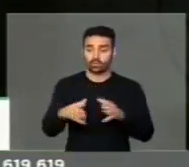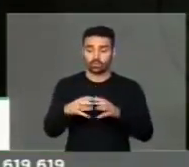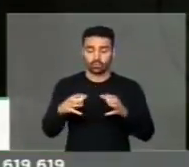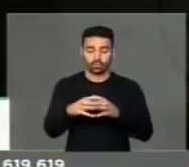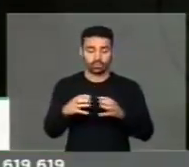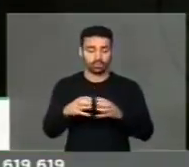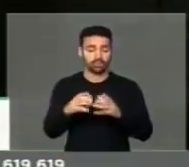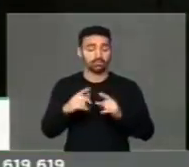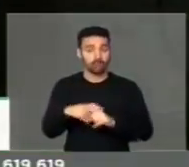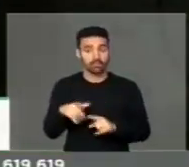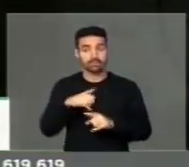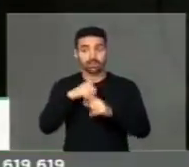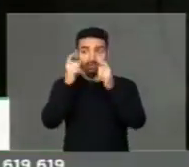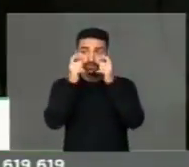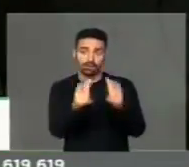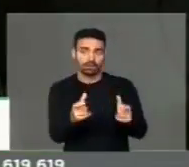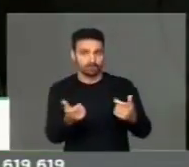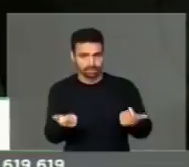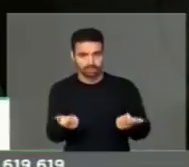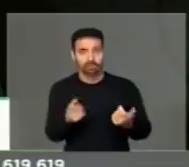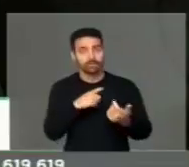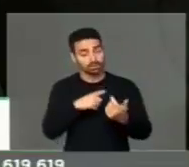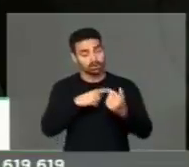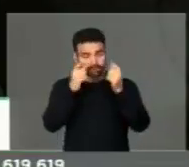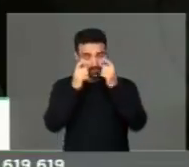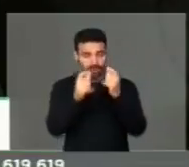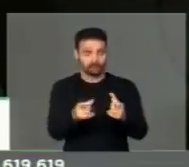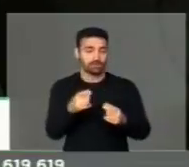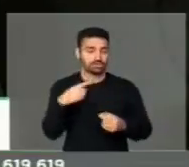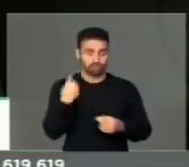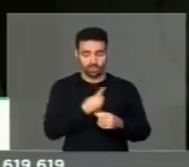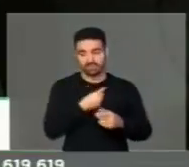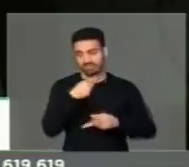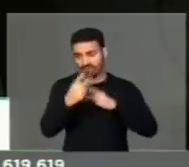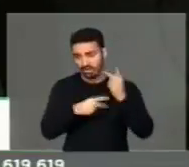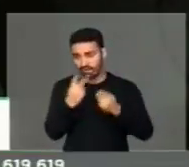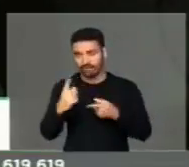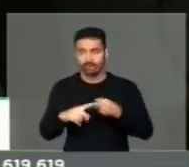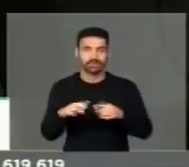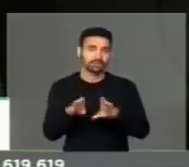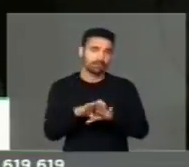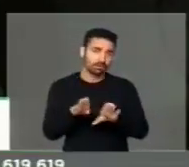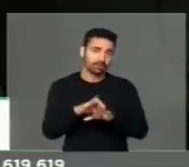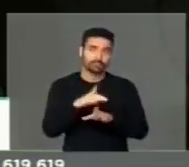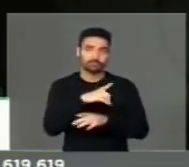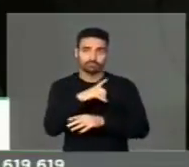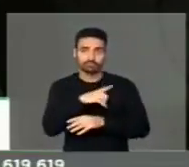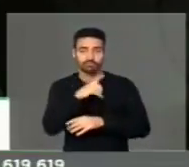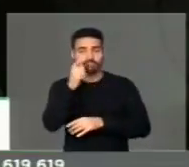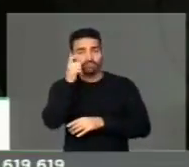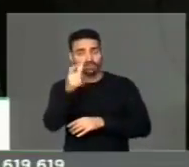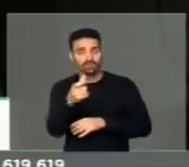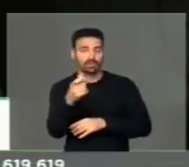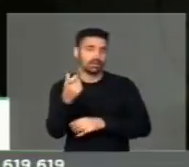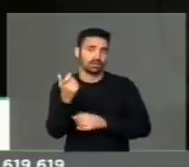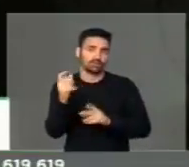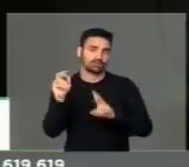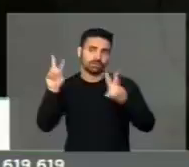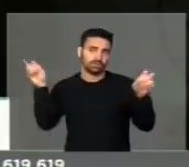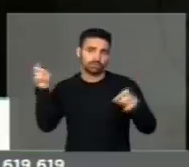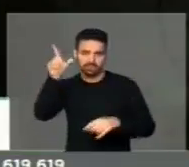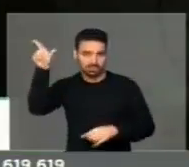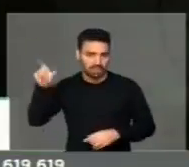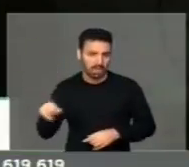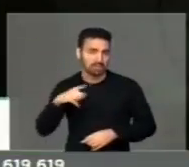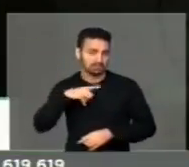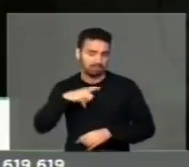comissão, mas que são interessados. Interessados no que a gente diz, interessados em tudo aquilo que diz respeito à Itália. E isso,